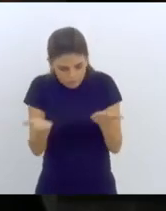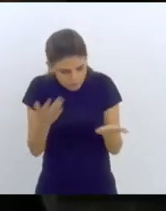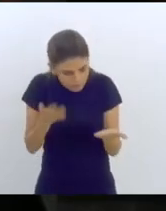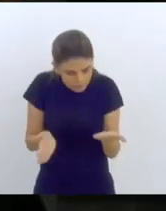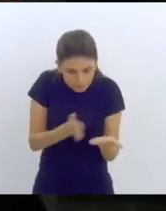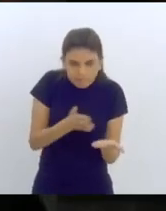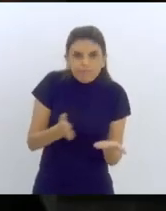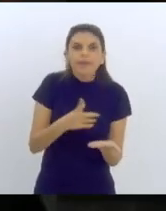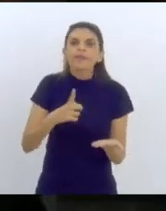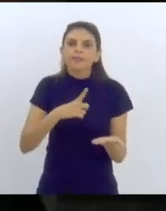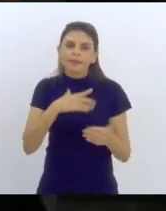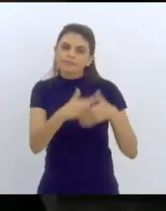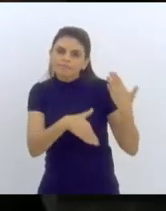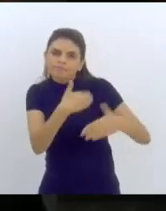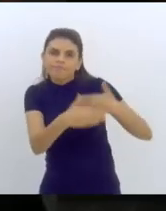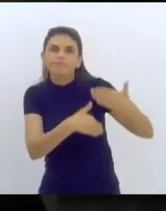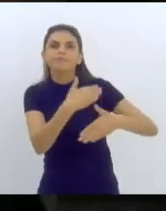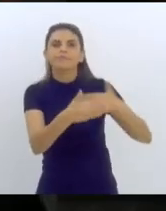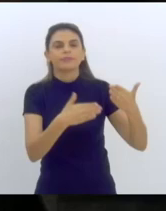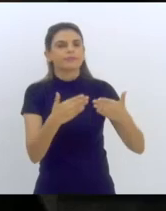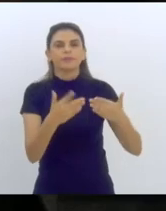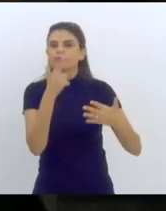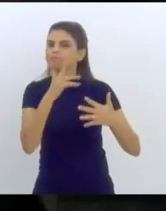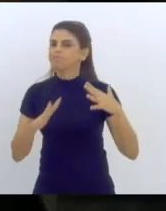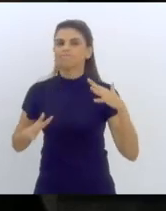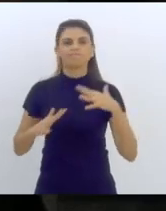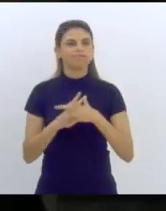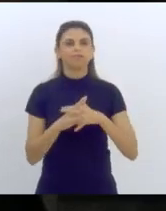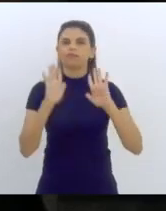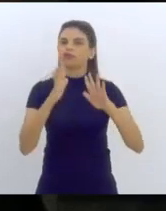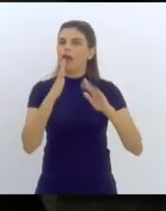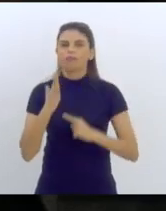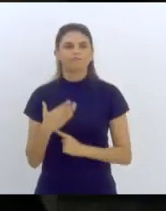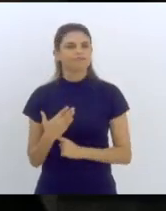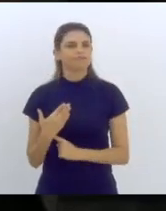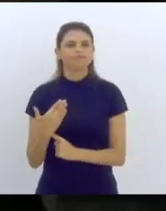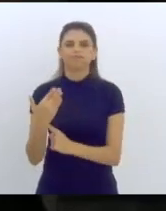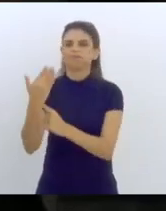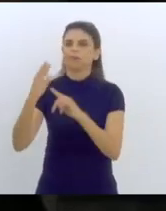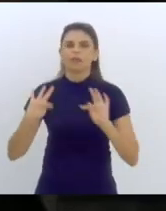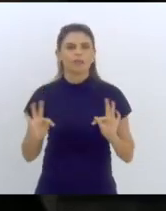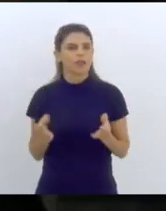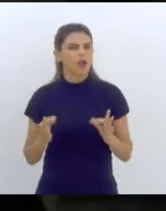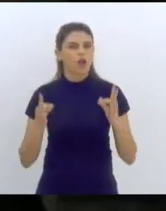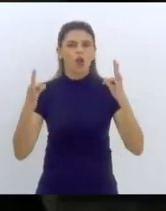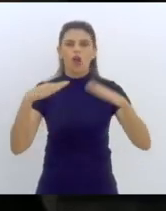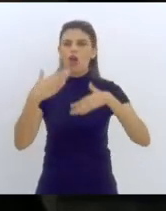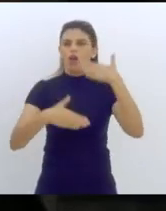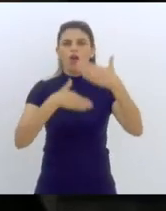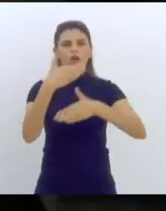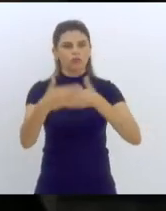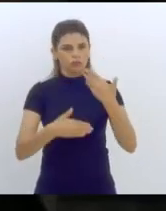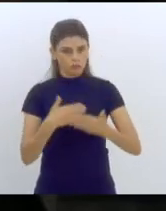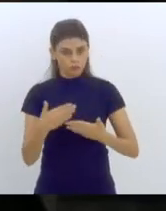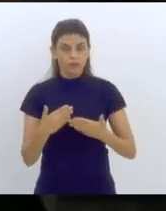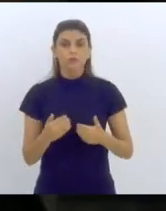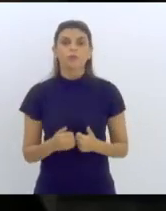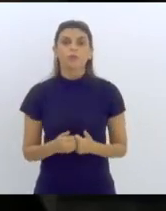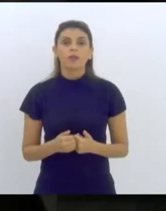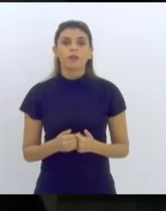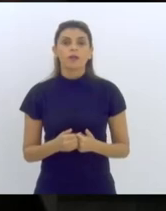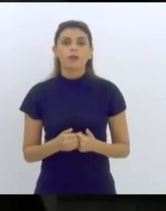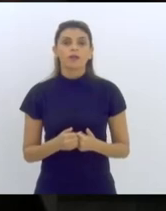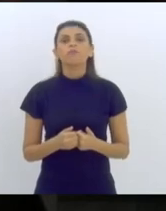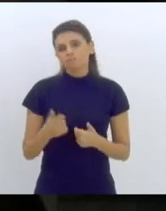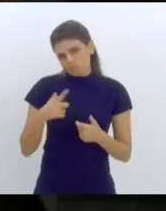desenvolvimento do seu ponto de vista tecnológico exponencial, é